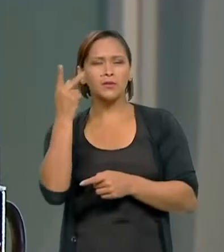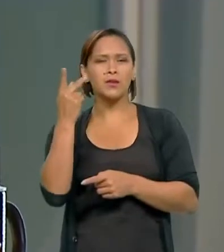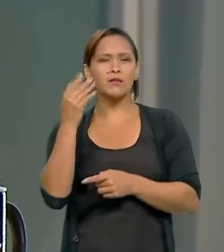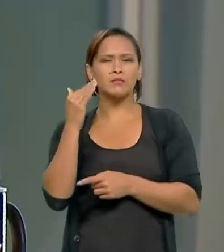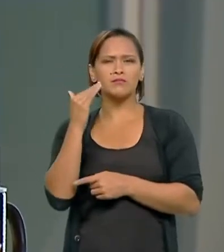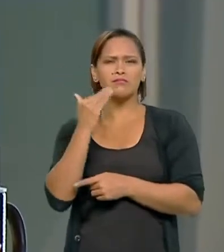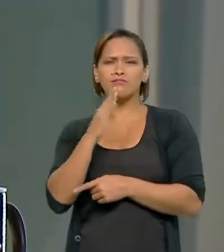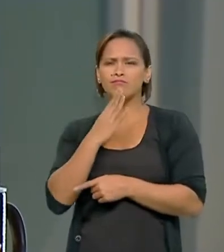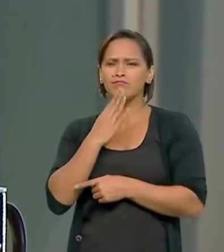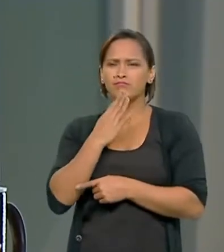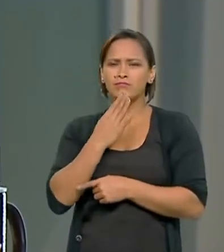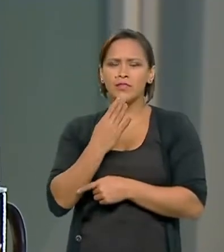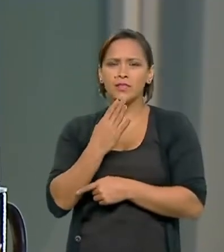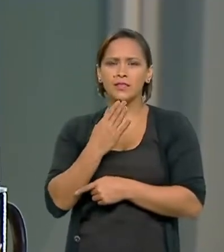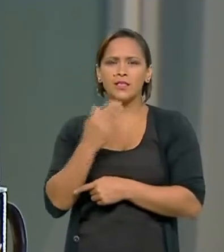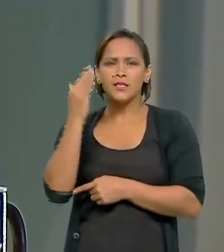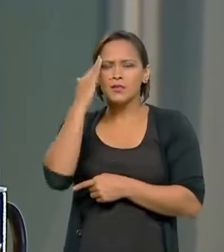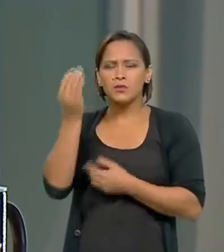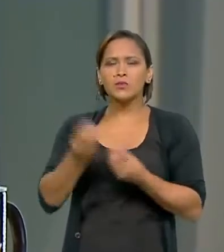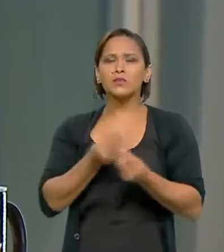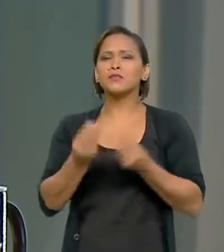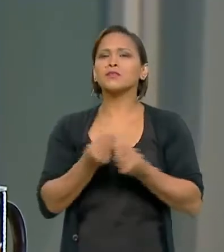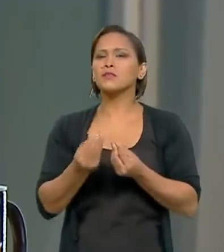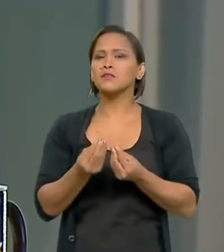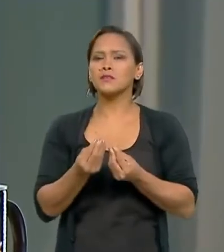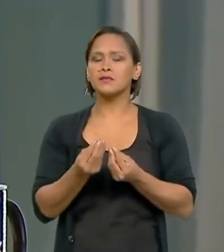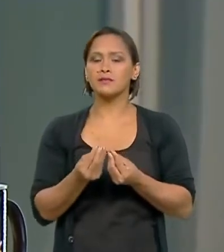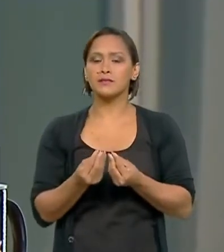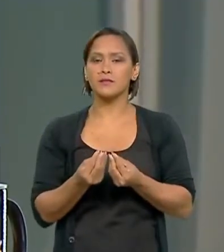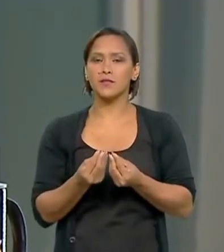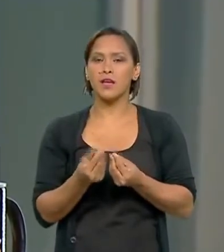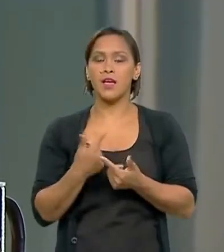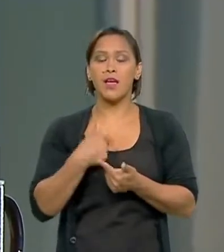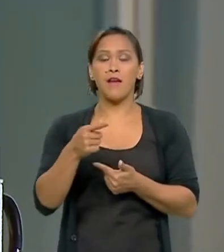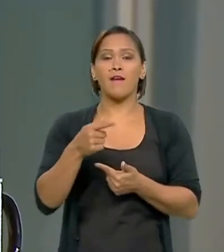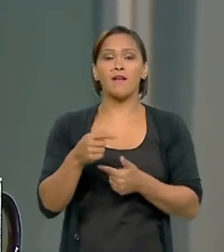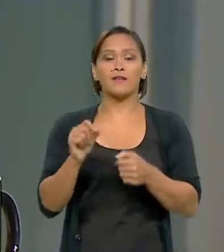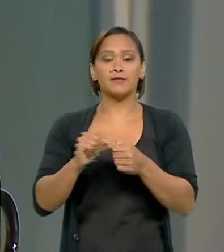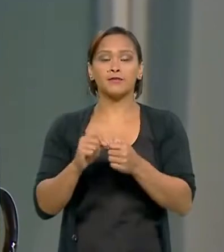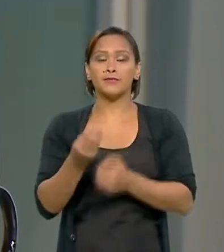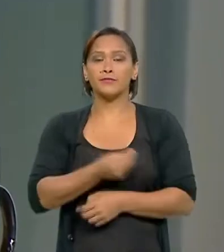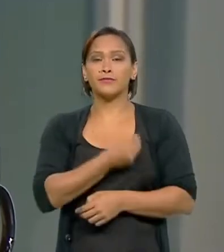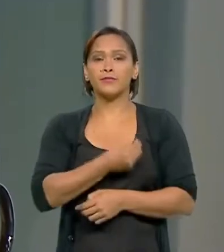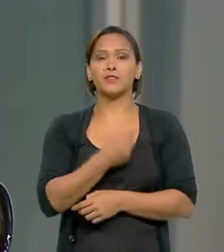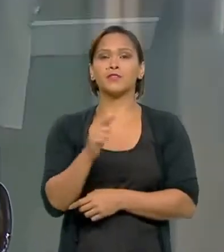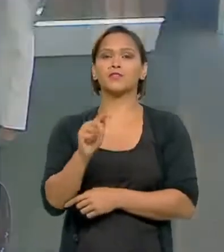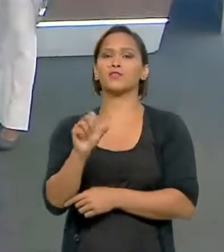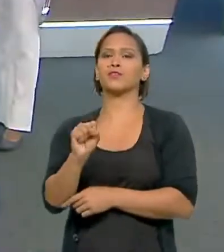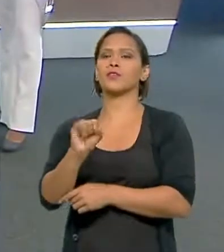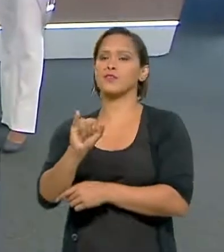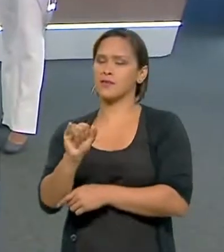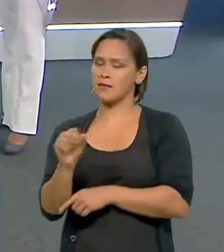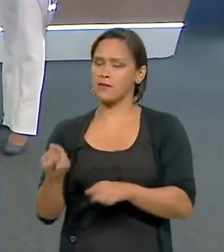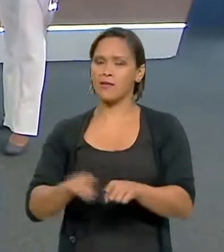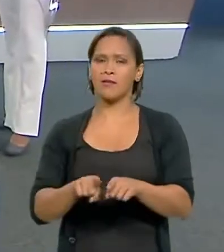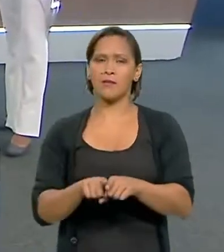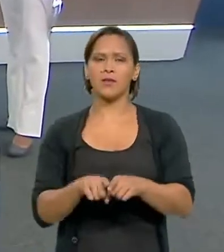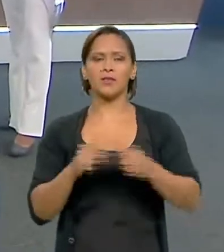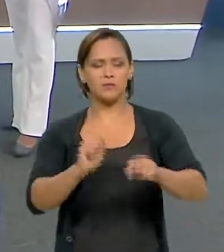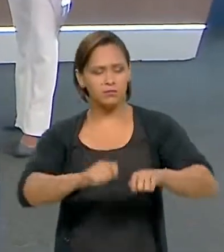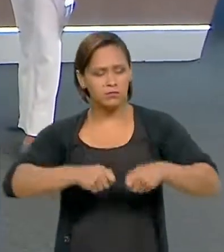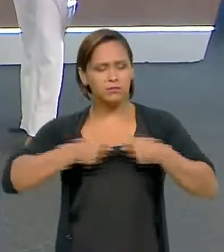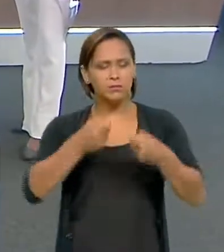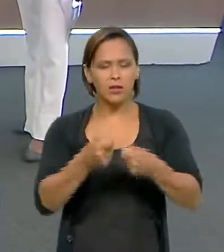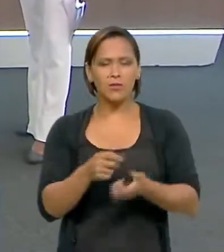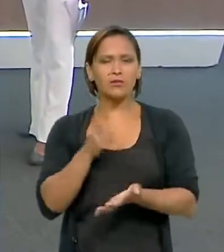praticamente faz parte da vida do GSI. Estamos lutando